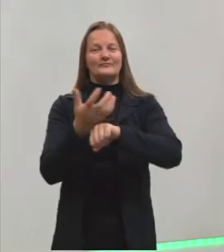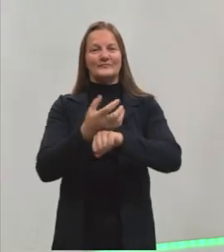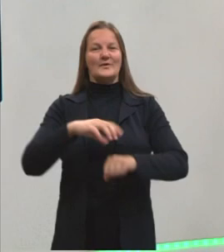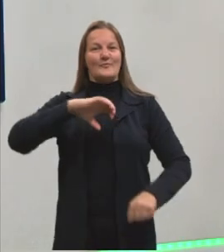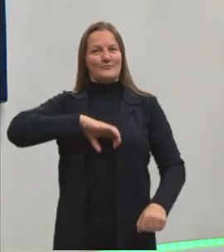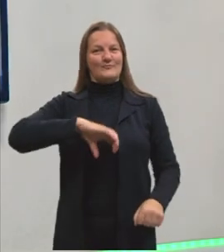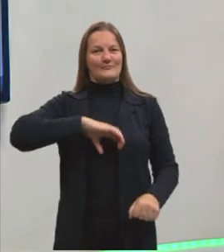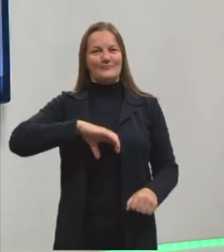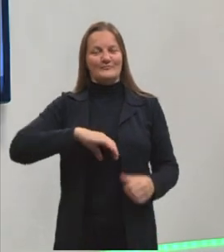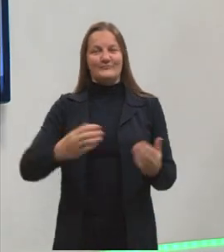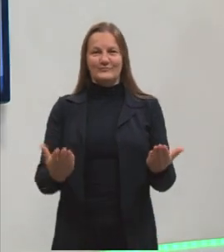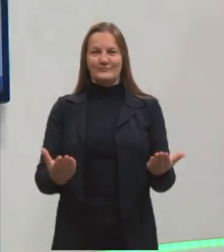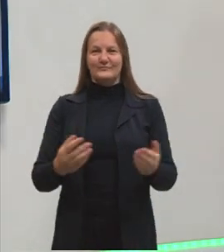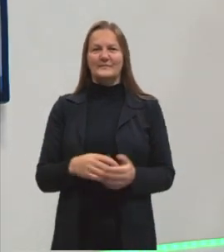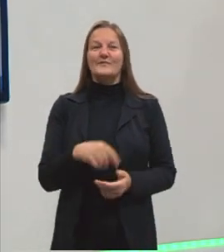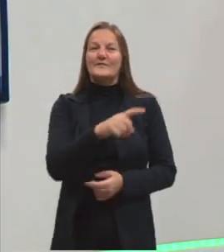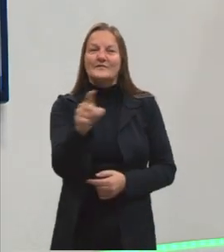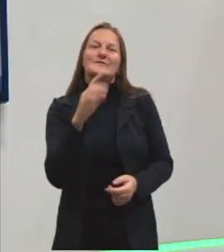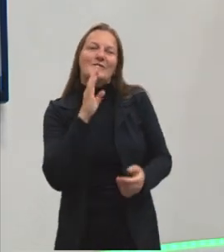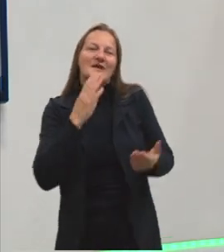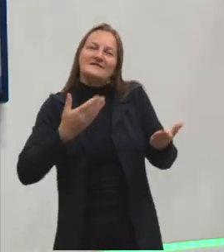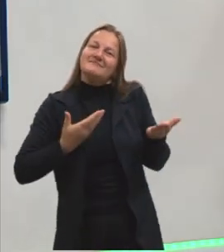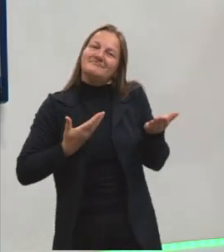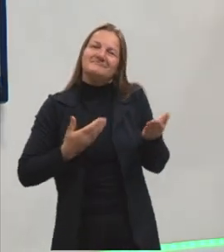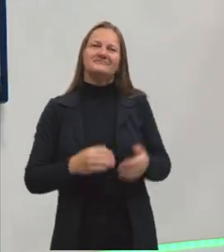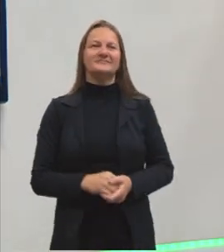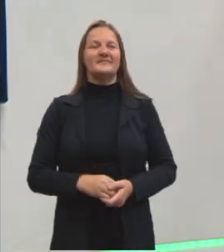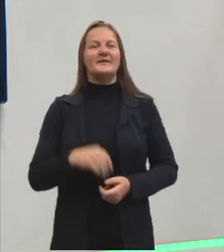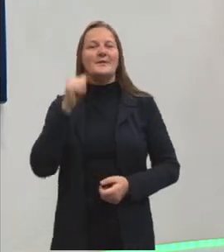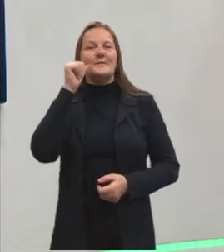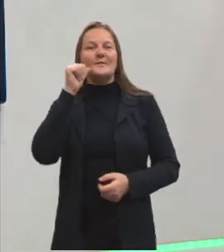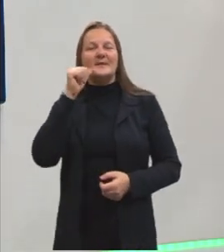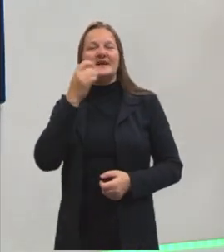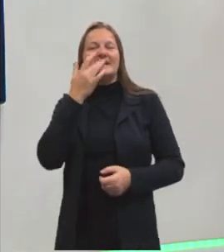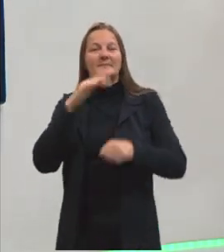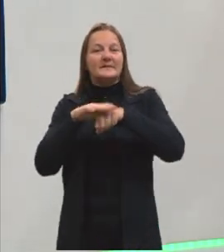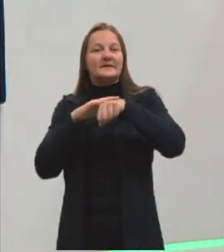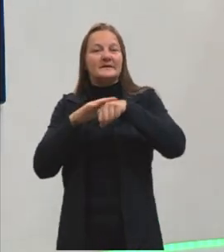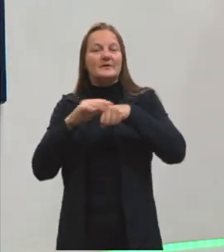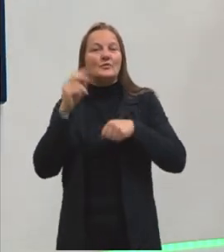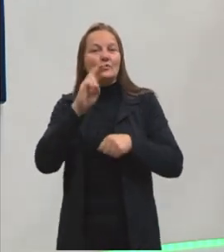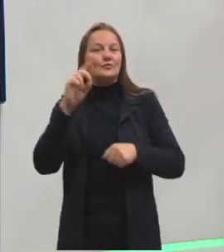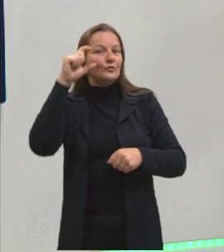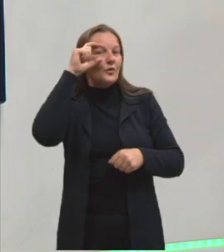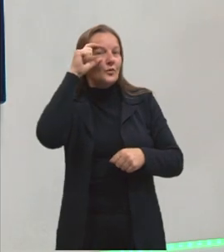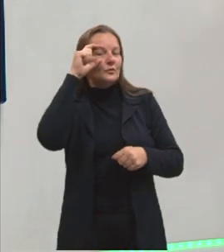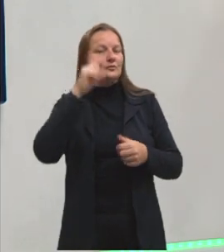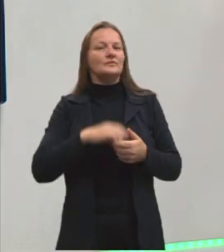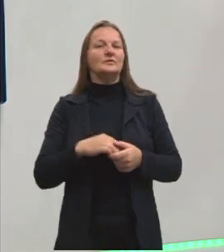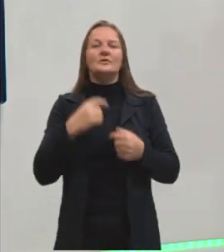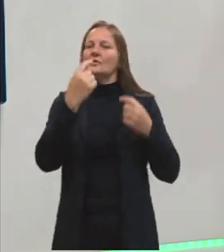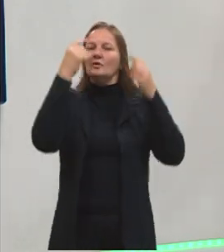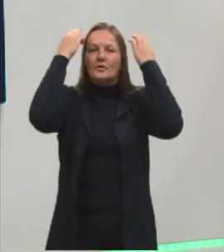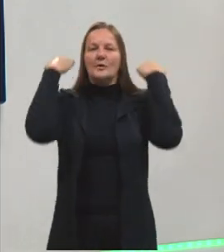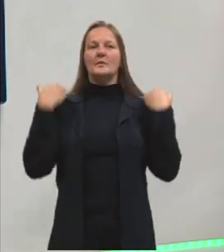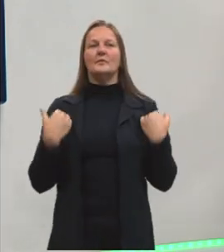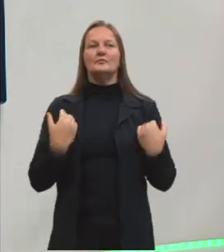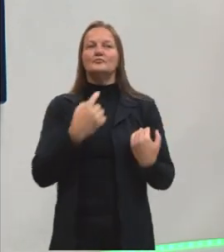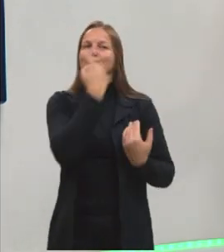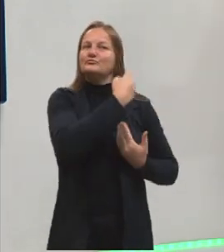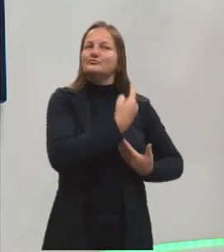língua portuguesa. Vocês já me conhecem, né? Eu sou uma mulher branca, uso óculos, tenho cabelos longos,